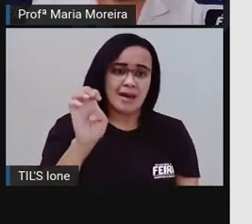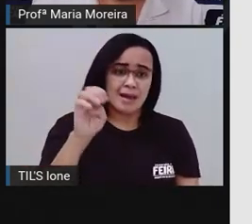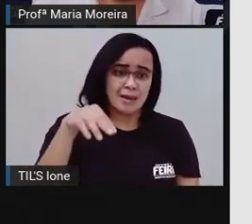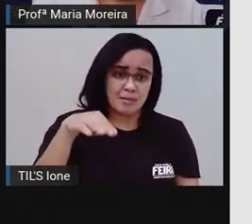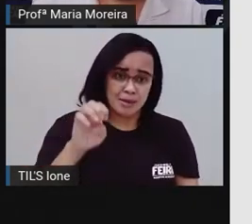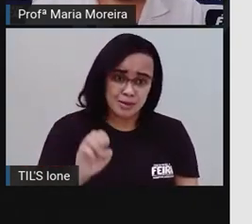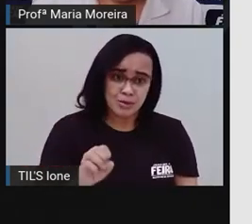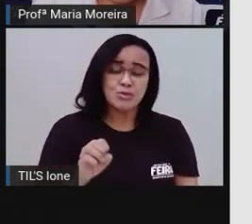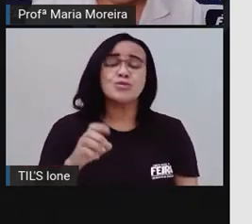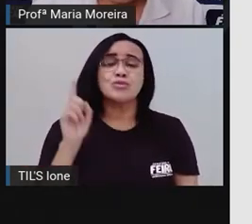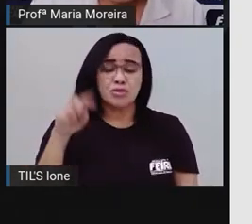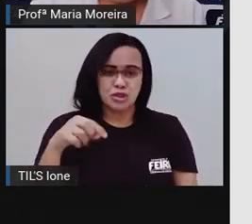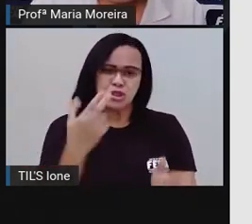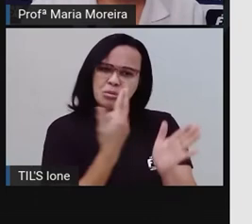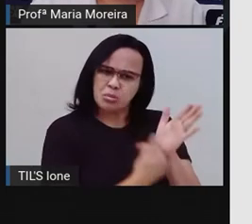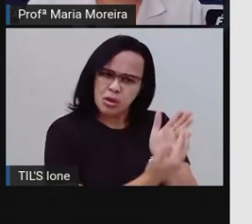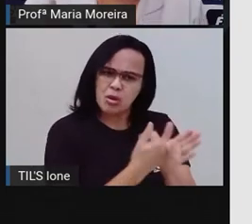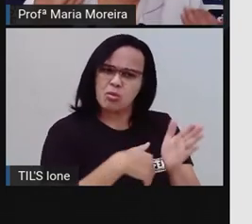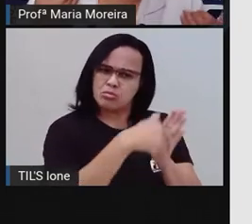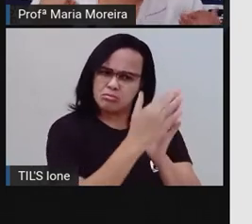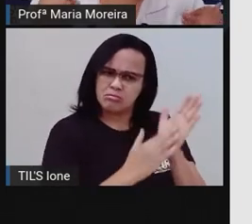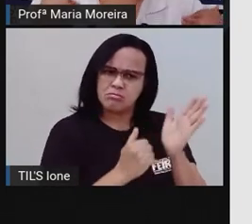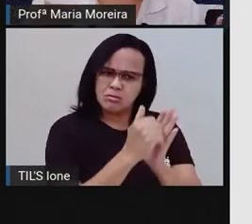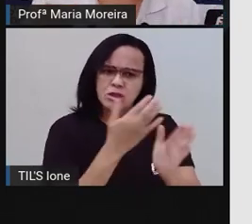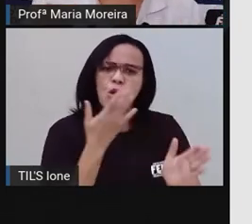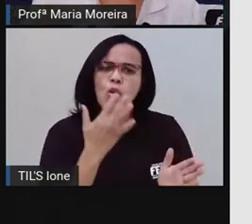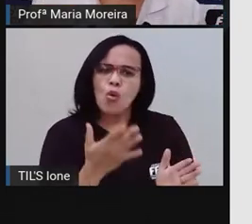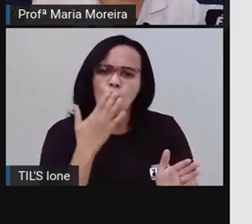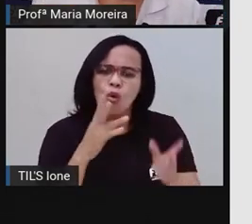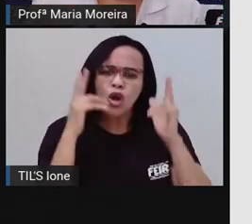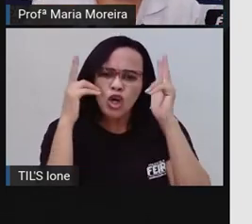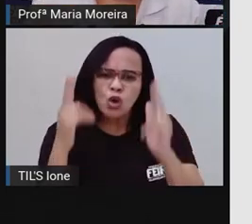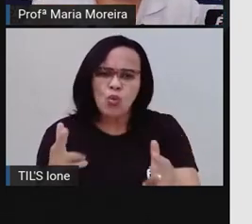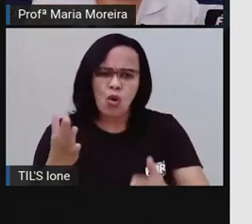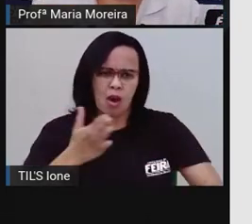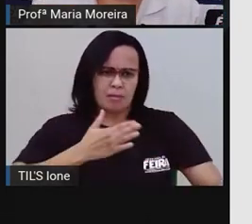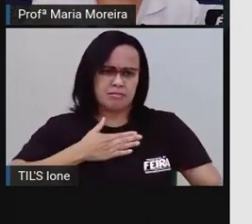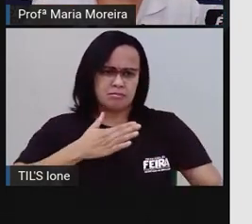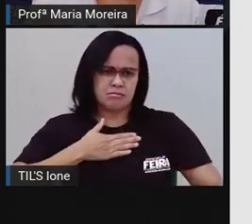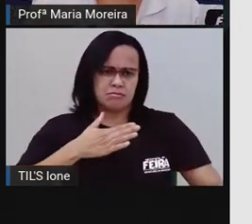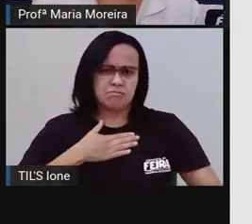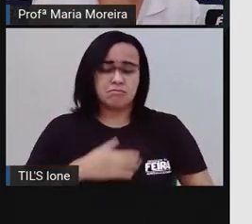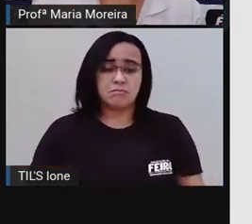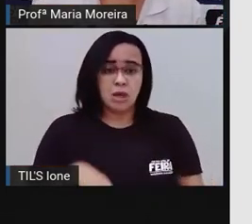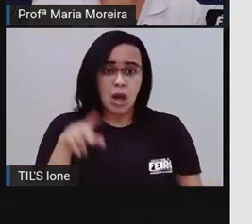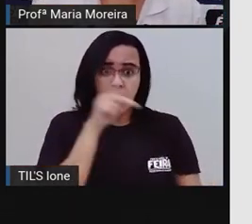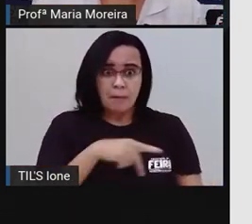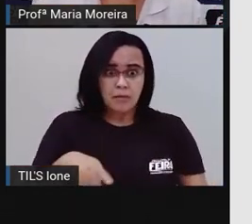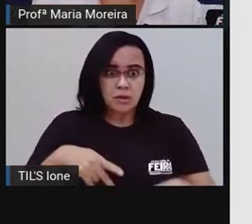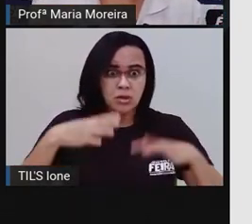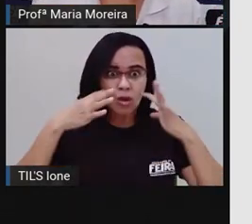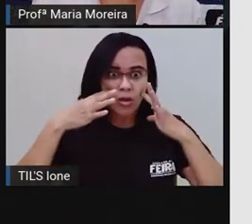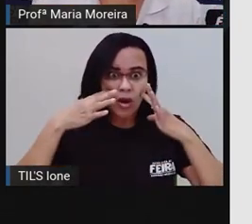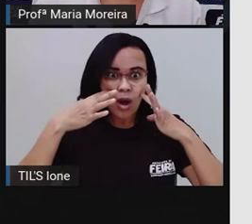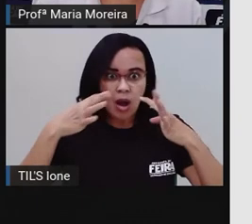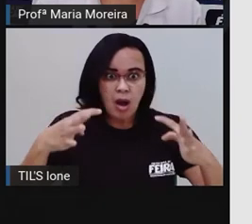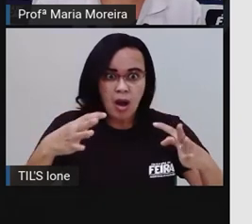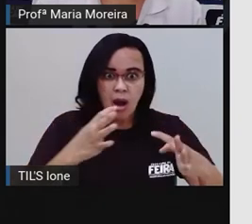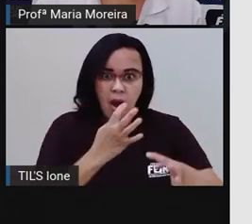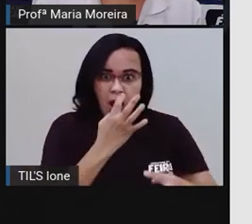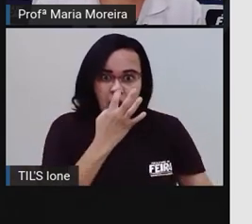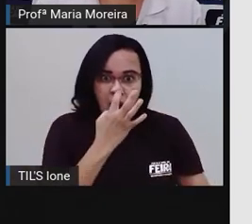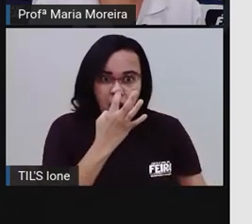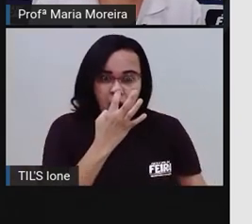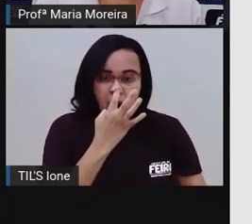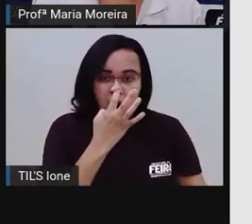escura, pintei com a cor de mim mesmo. A professora olhou espantada, mas percebeu